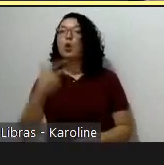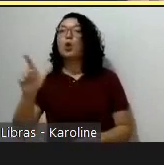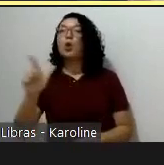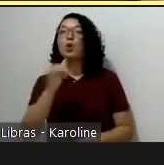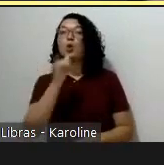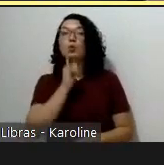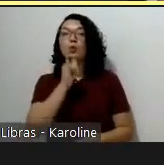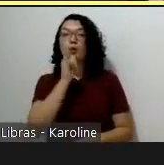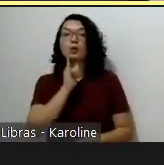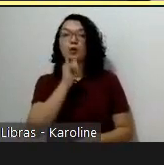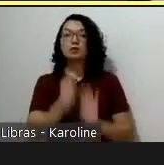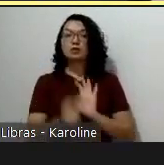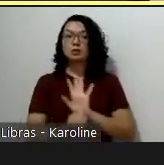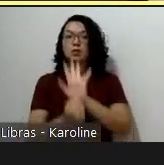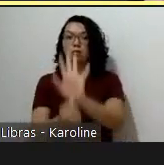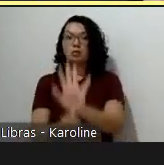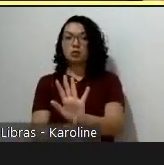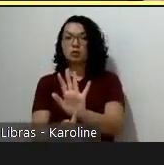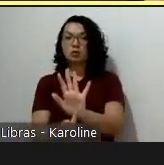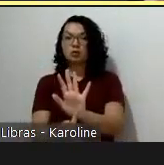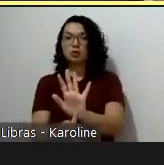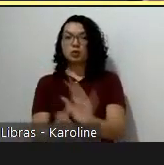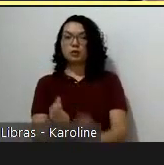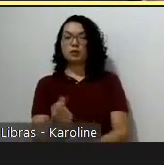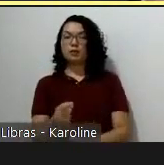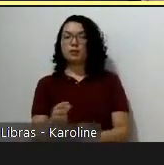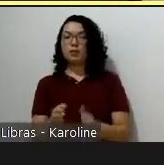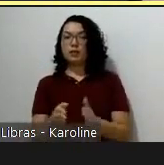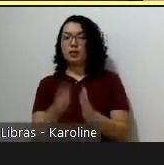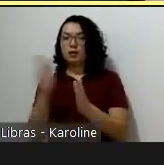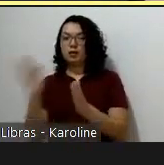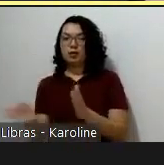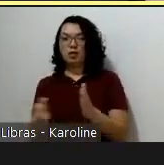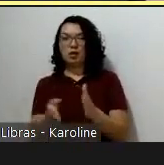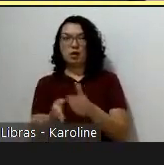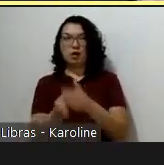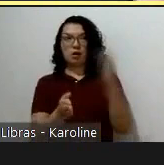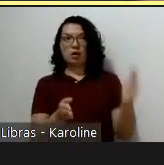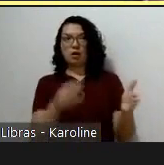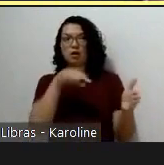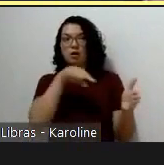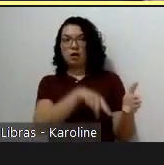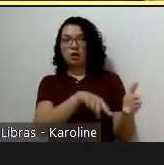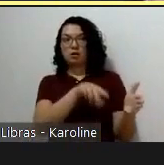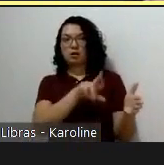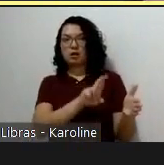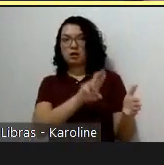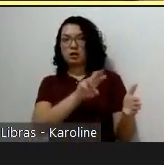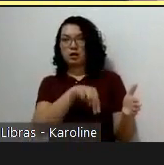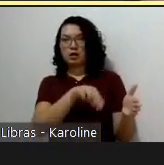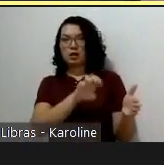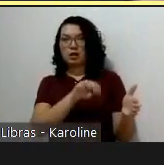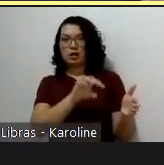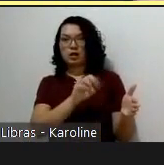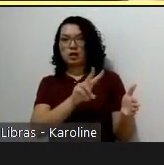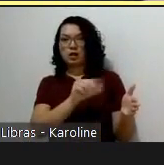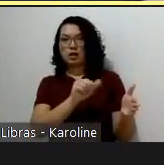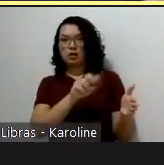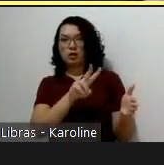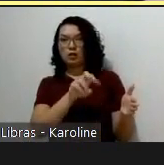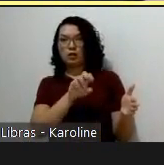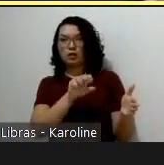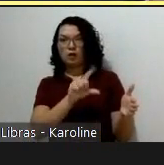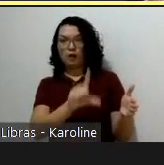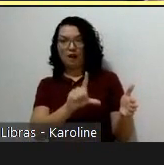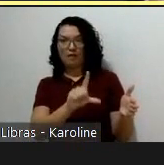E no início da oferta dessa disciplina, se falava muito em materiais renováveis são bons, materiais não renováveis